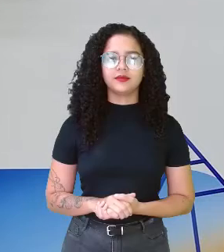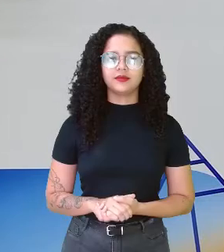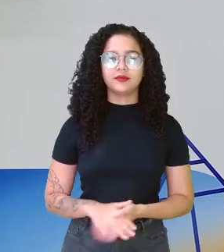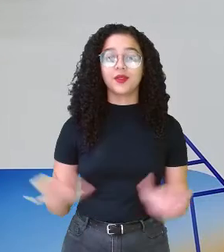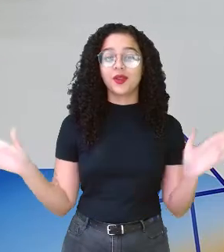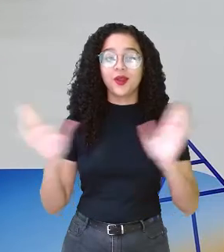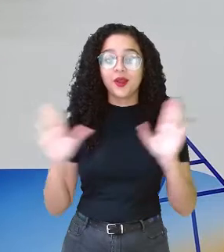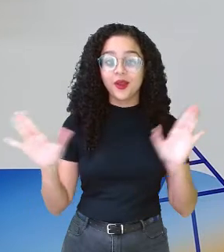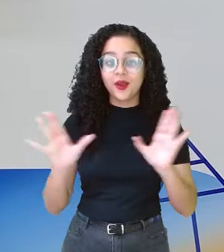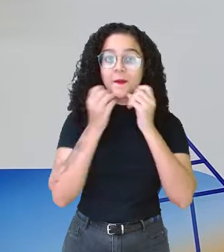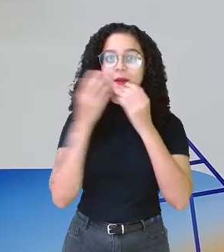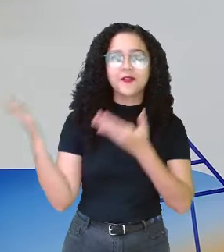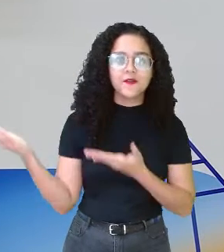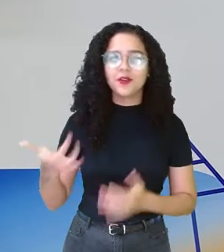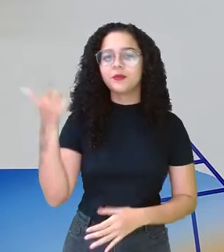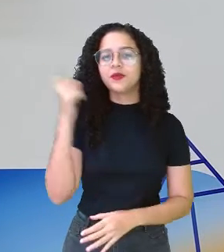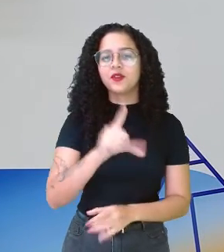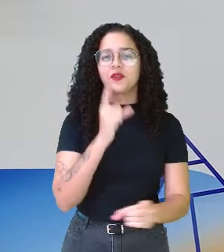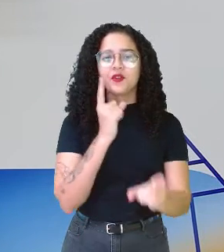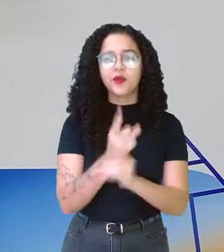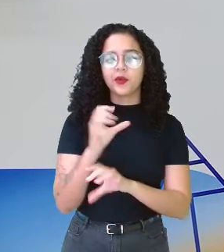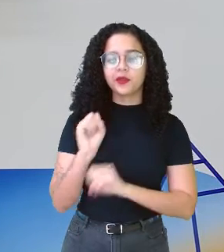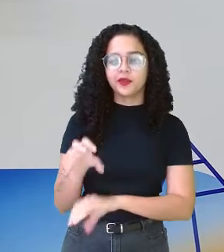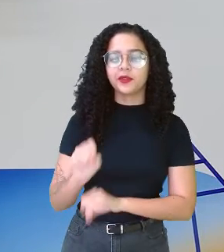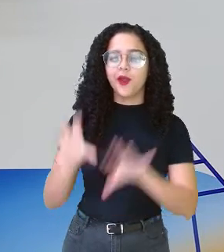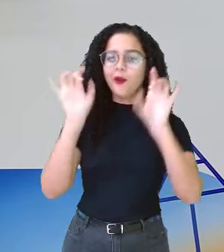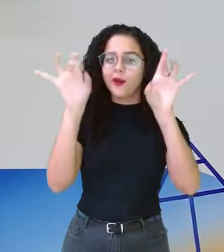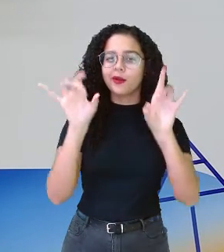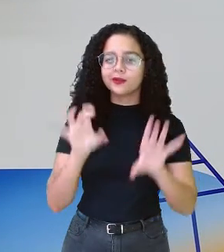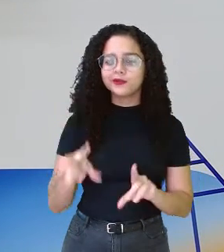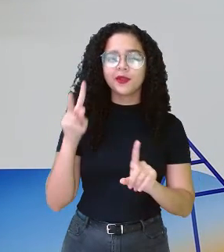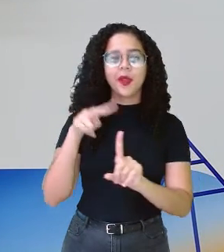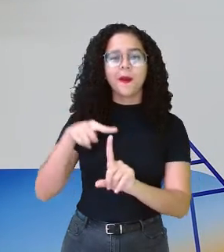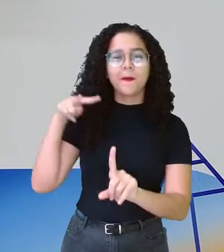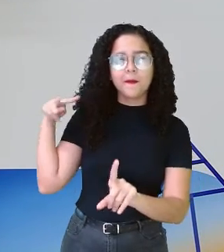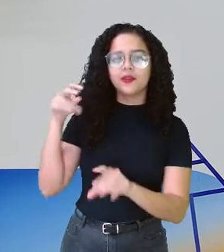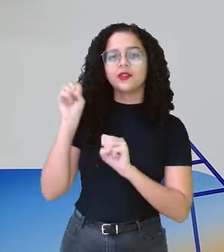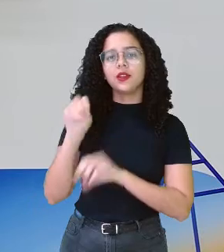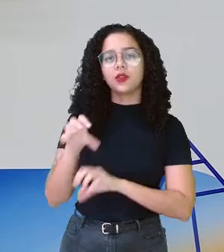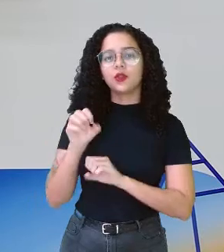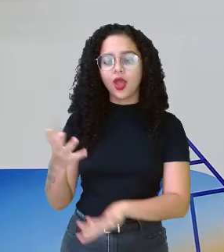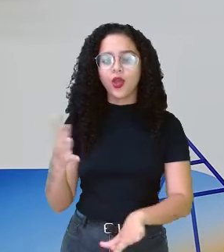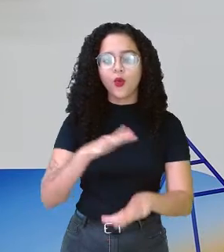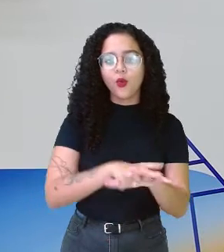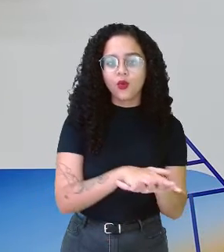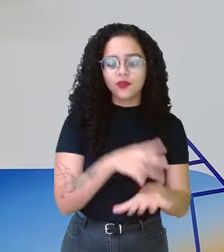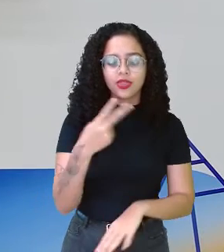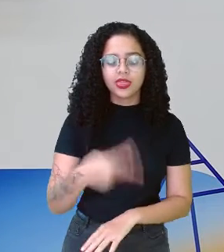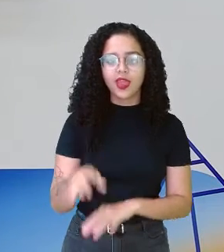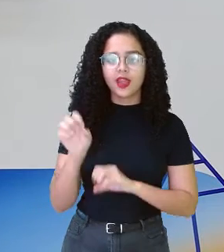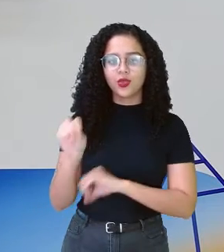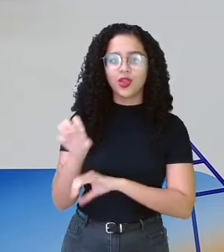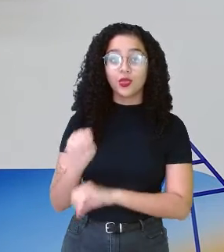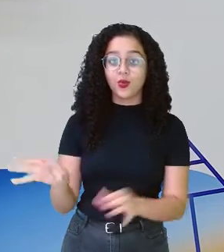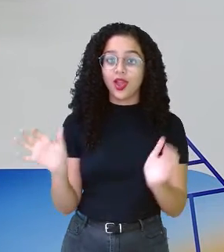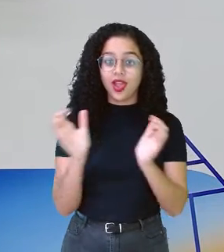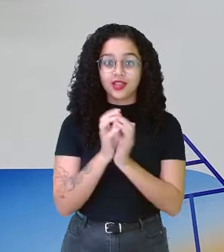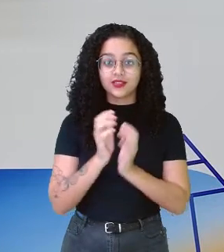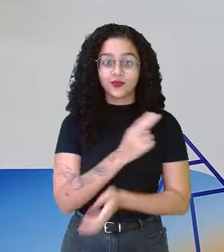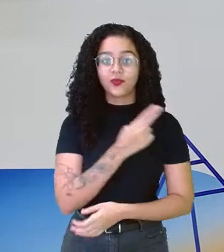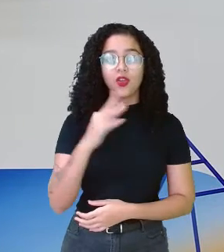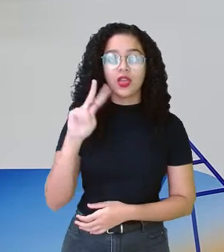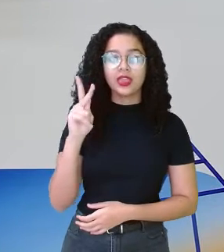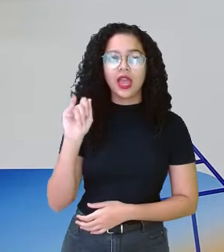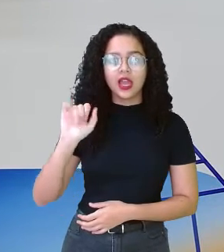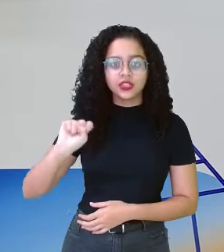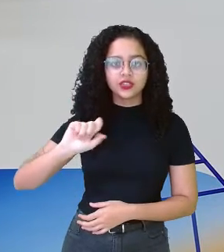Olá, seja bem-vindo a mais um encontro da educação especial na perspectiva da educação inclusiva aqui do Educa Recife. Meu nome